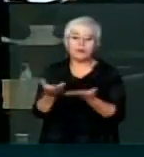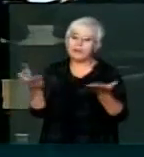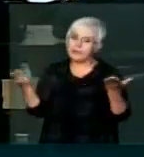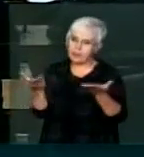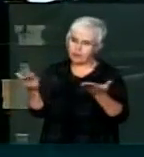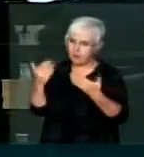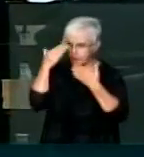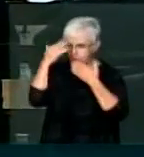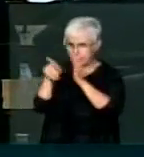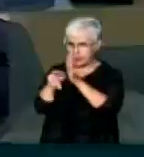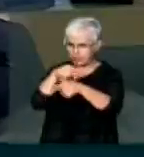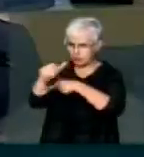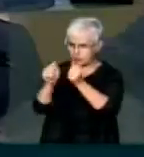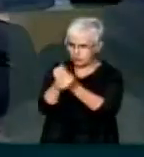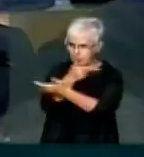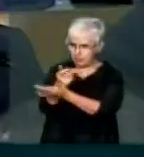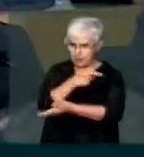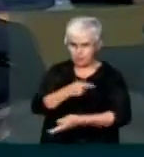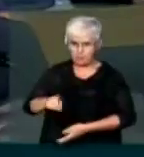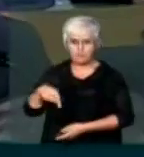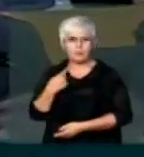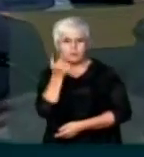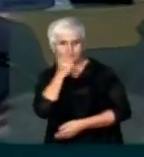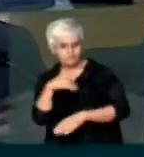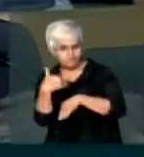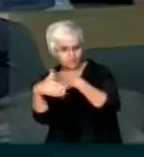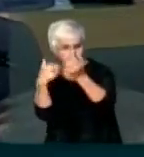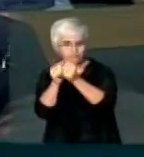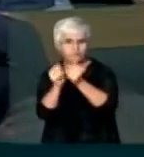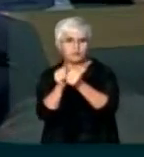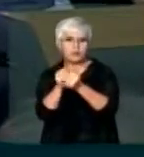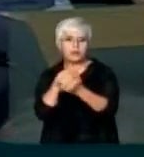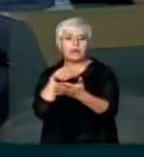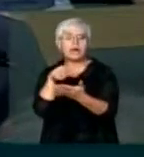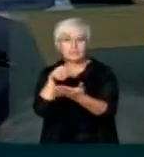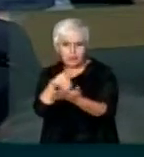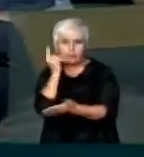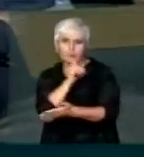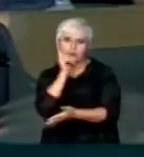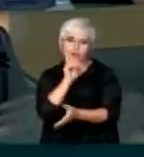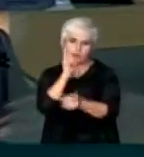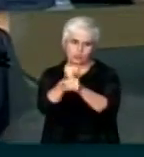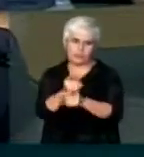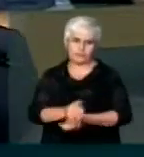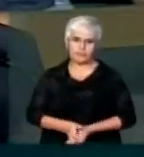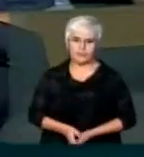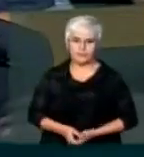graças à mesa, ao trabalho do presidente, nós estamos avançando para finalmente chegarmos lá. E vamos chegar.